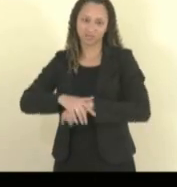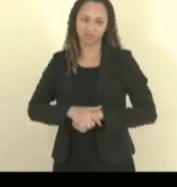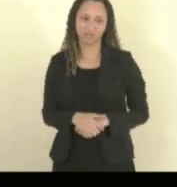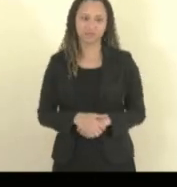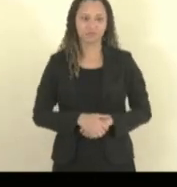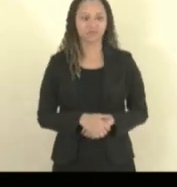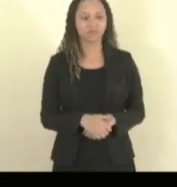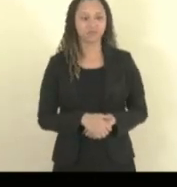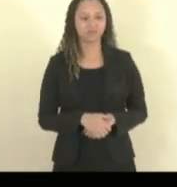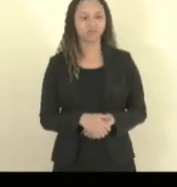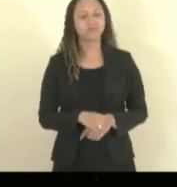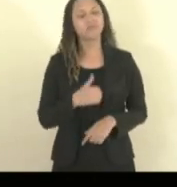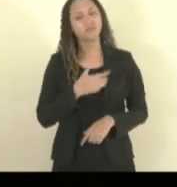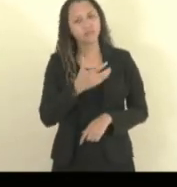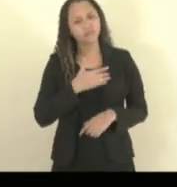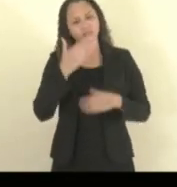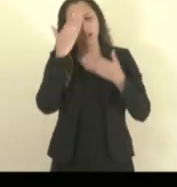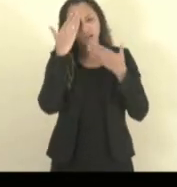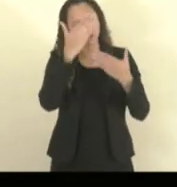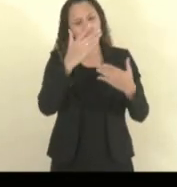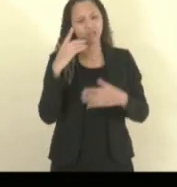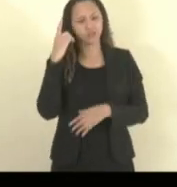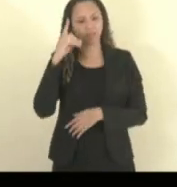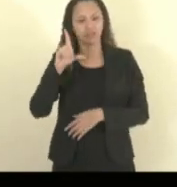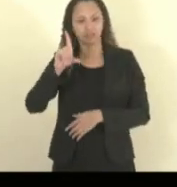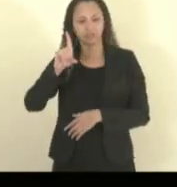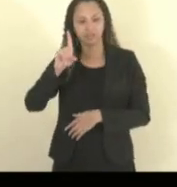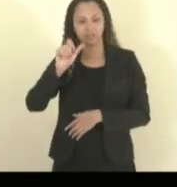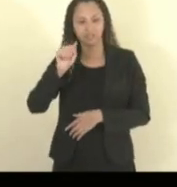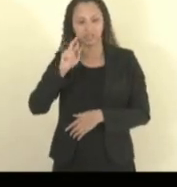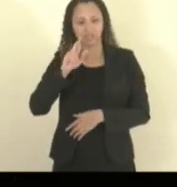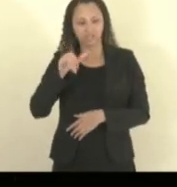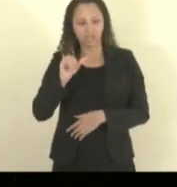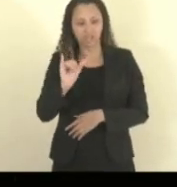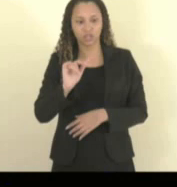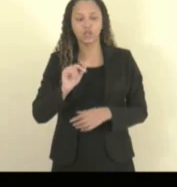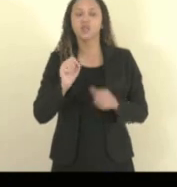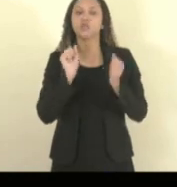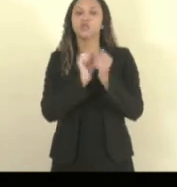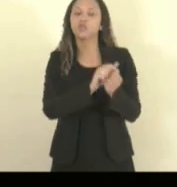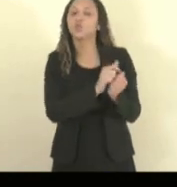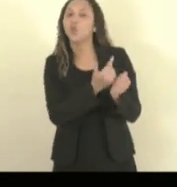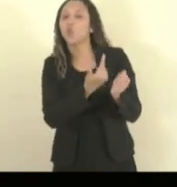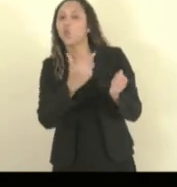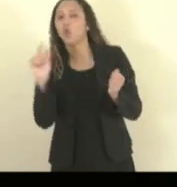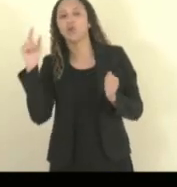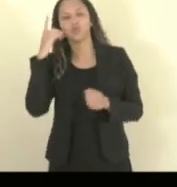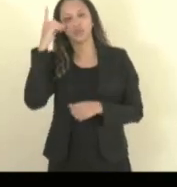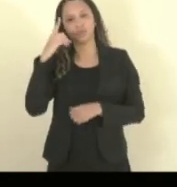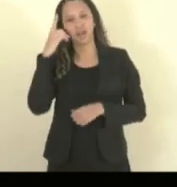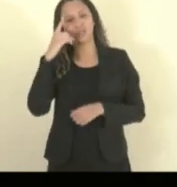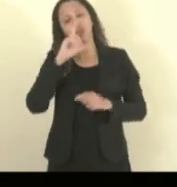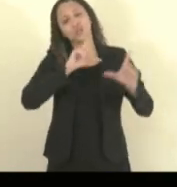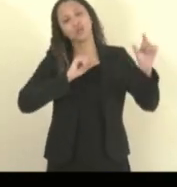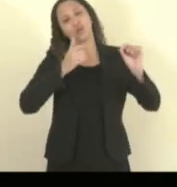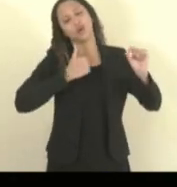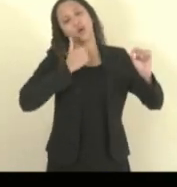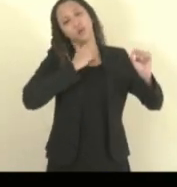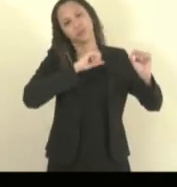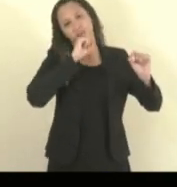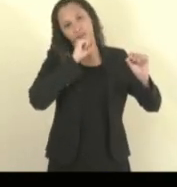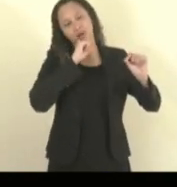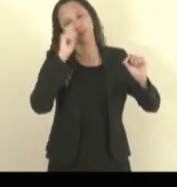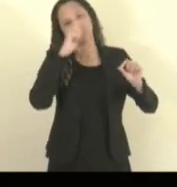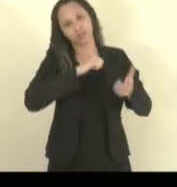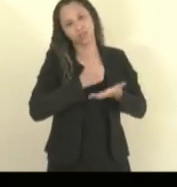Quero agradecer ao deputado Dari Pagundi, que, juntamente com os outros deputados, escolheram a mamãe para um prêmio do Paulo Freire.